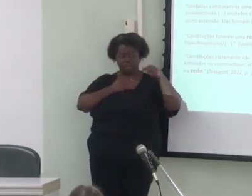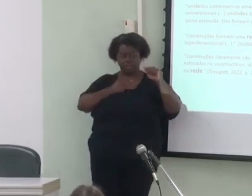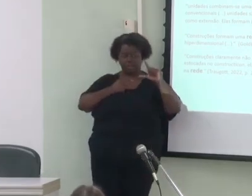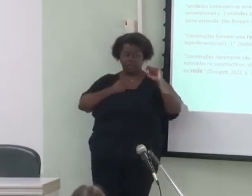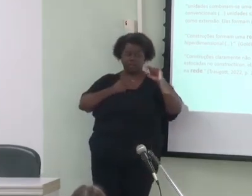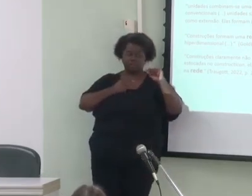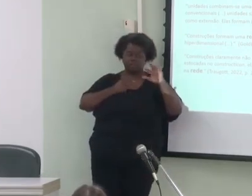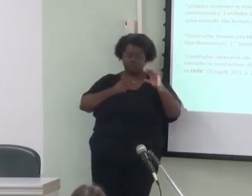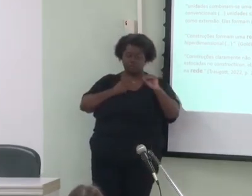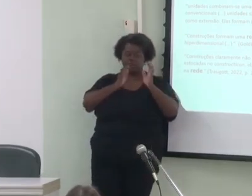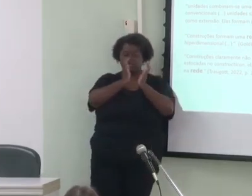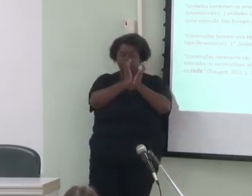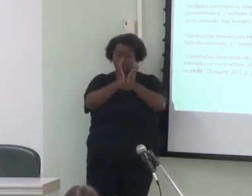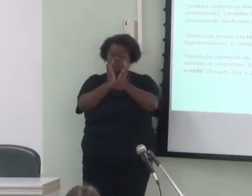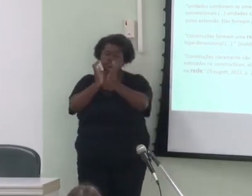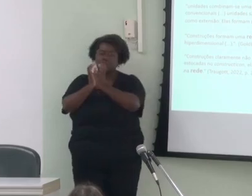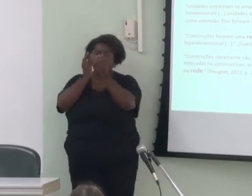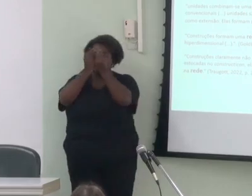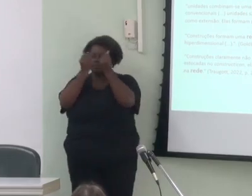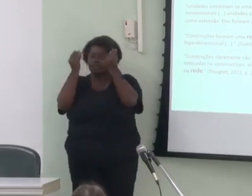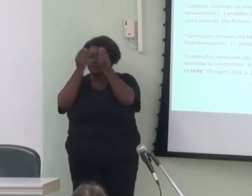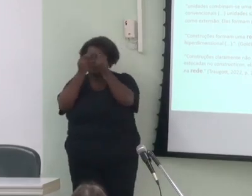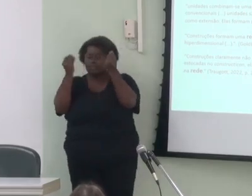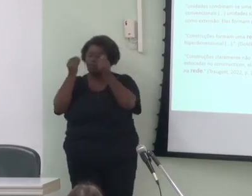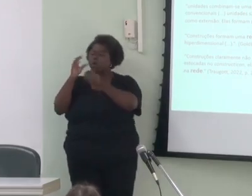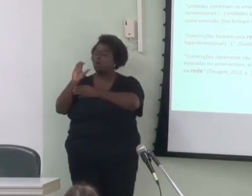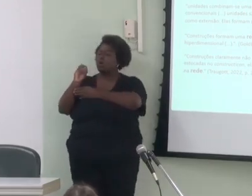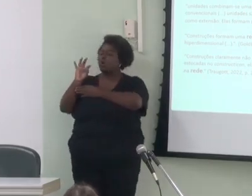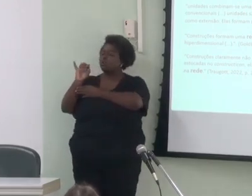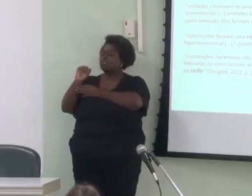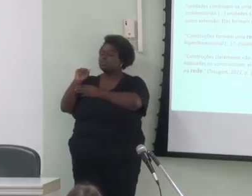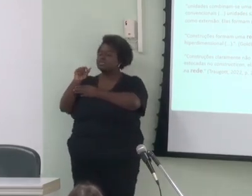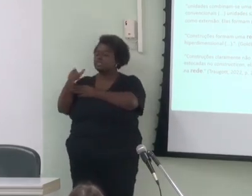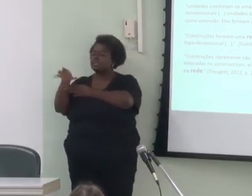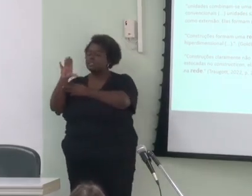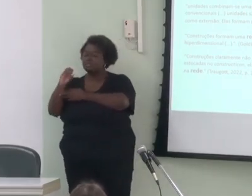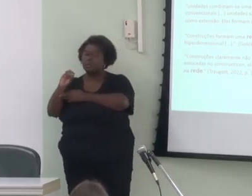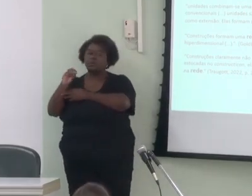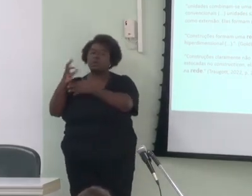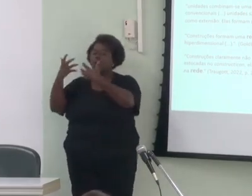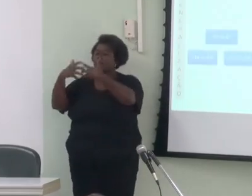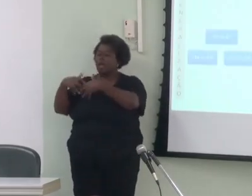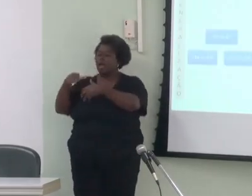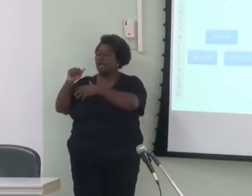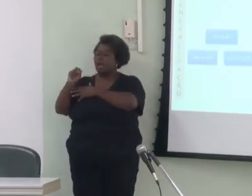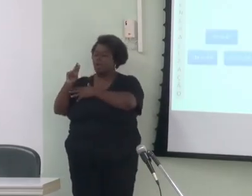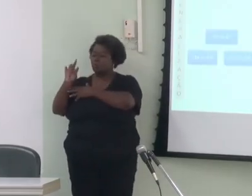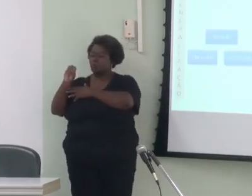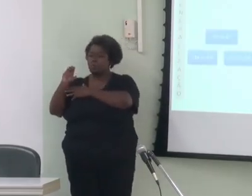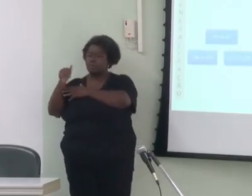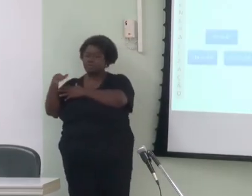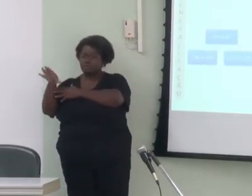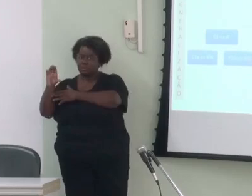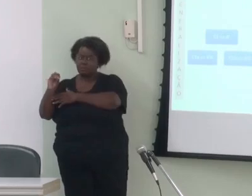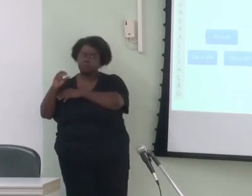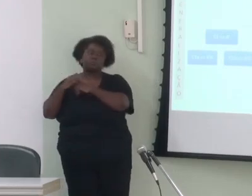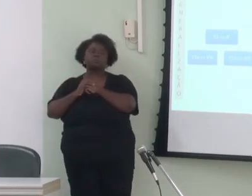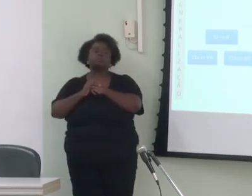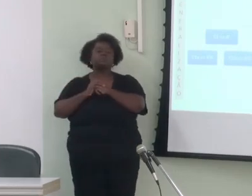abstração rotinização e automação pode passar a partir desses